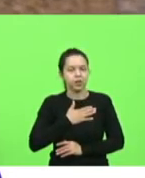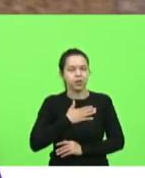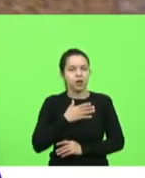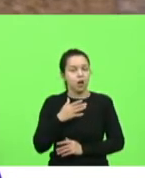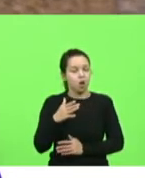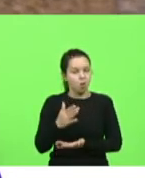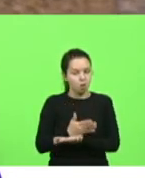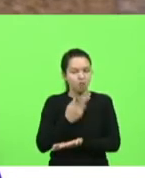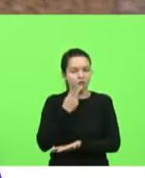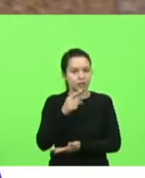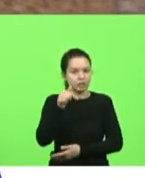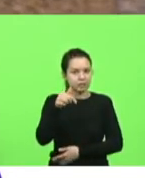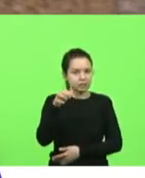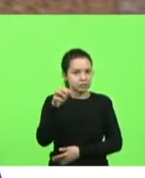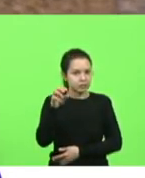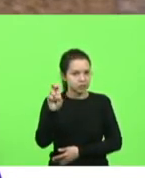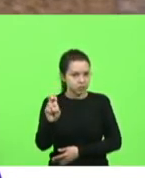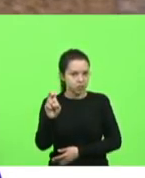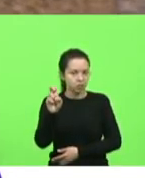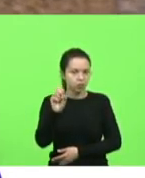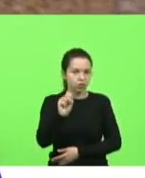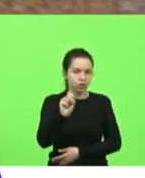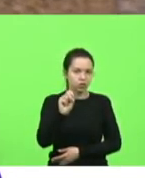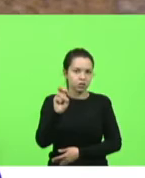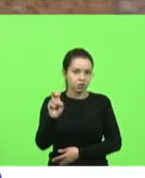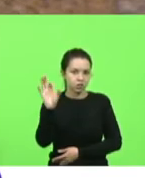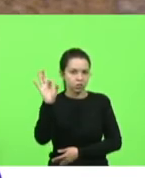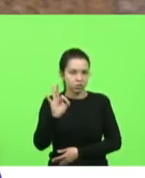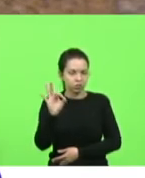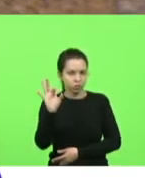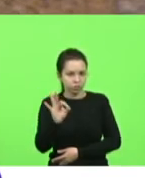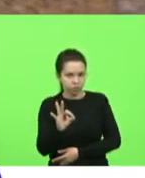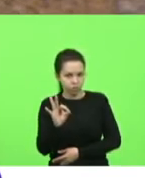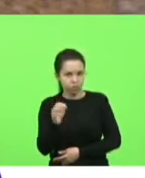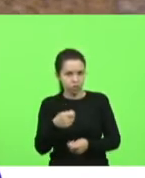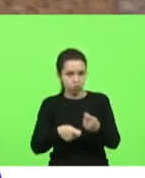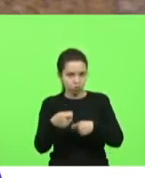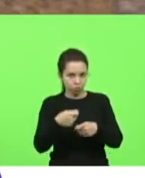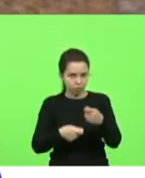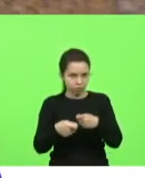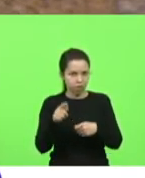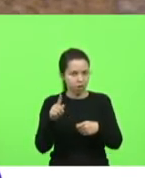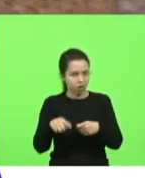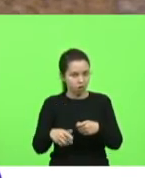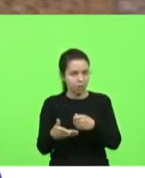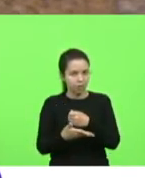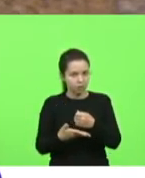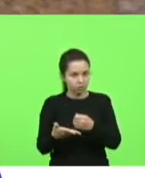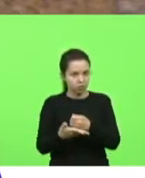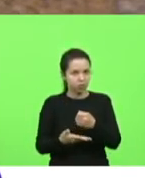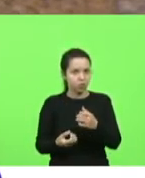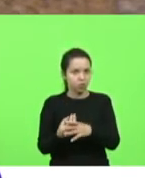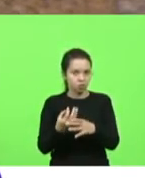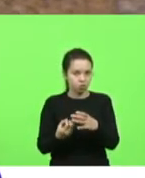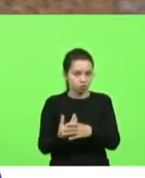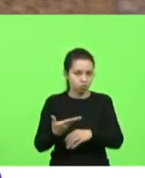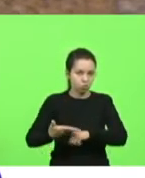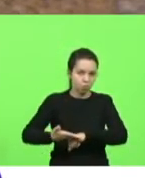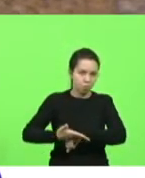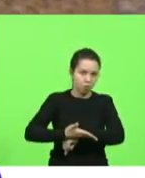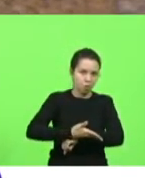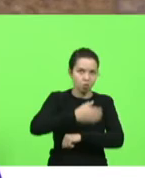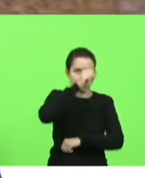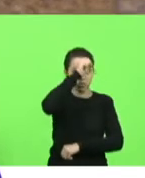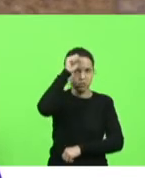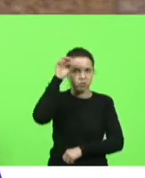% 80% da economia de São Francisco é baseada ali naquilo que produz o porto de São Francisco do Sul eu ainda